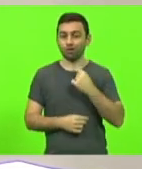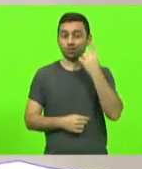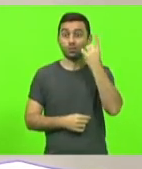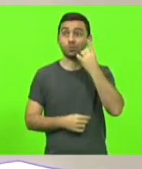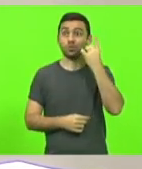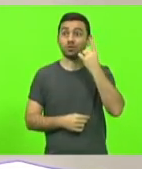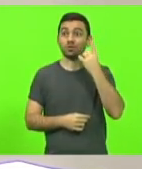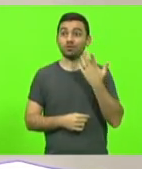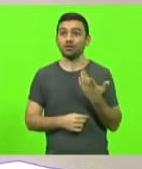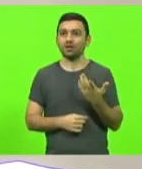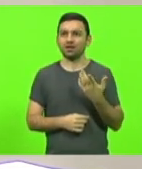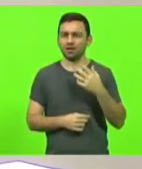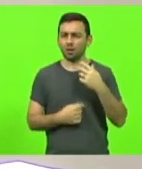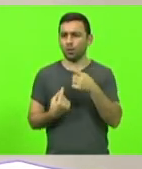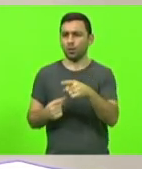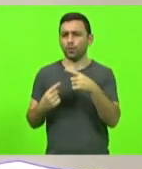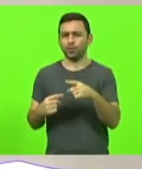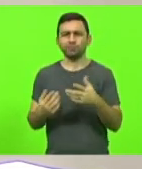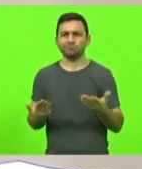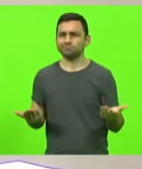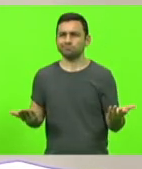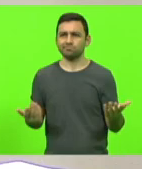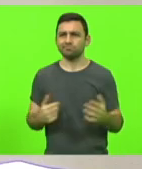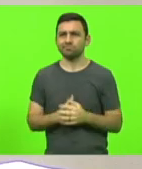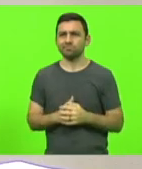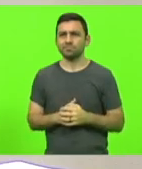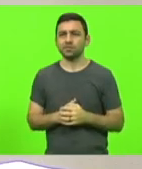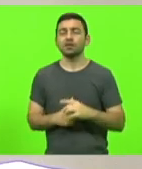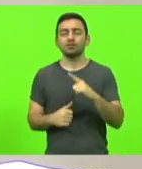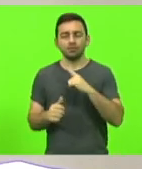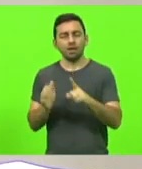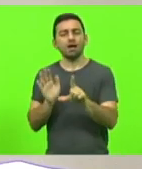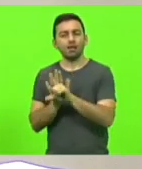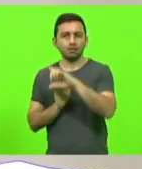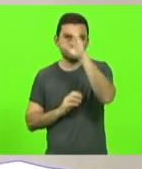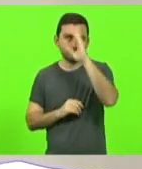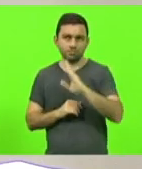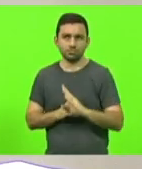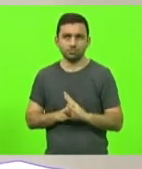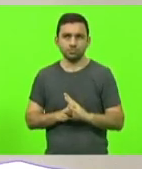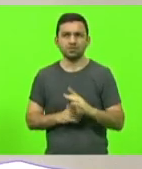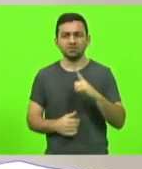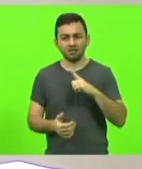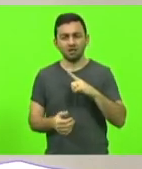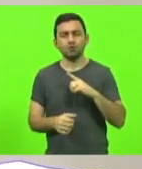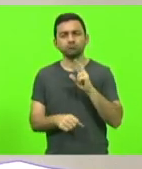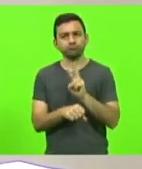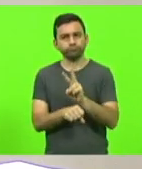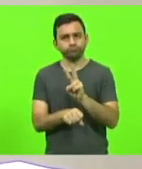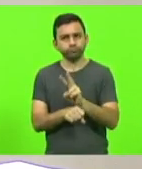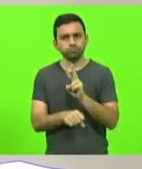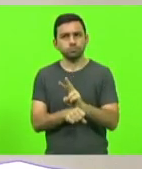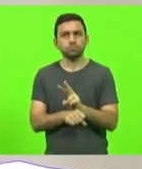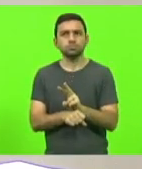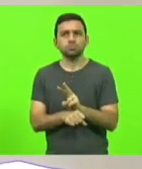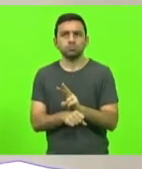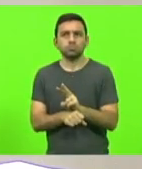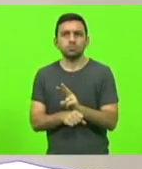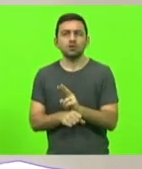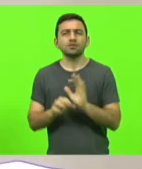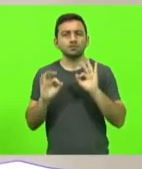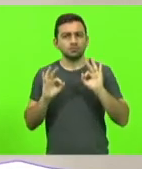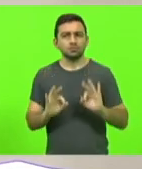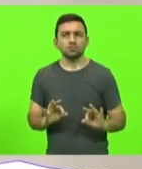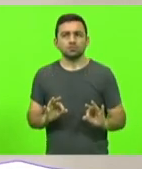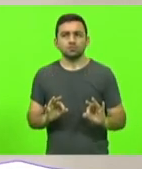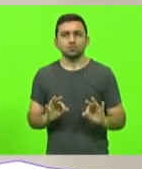aqui, estarmos contra. Então, existe uma lei nacional, existe uma proteção de uma lei nacional e, com certeza, a gente